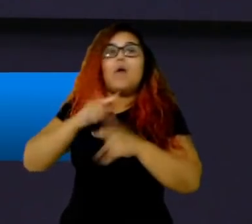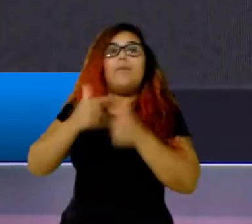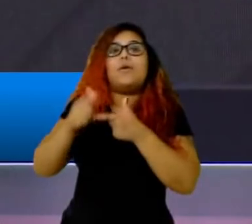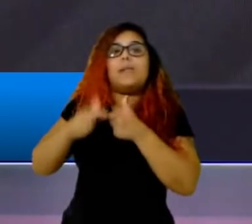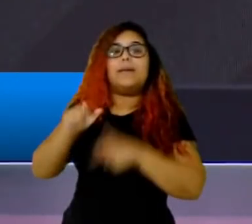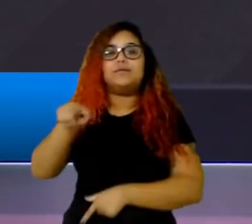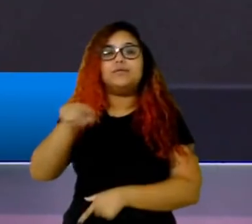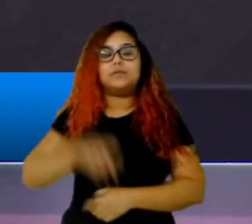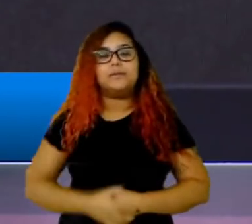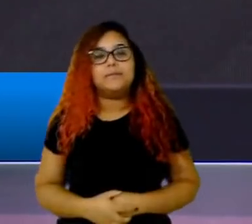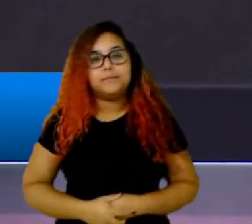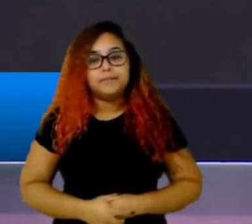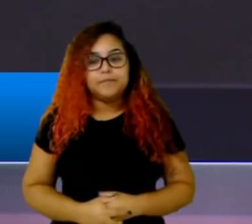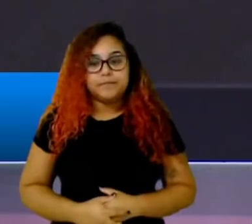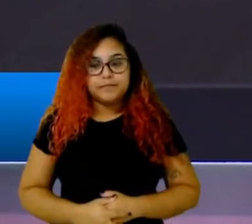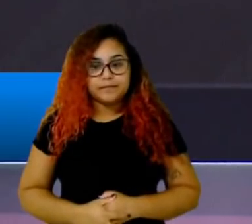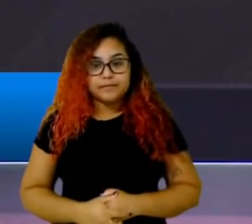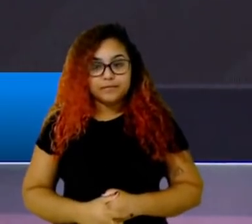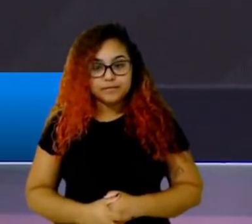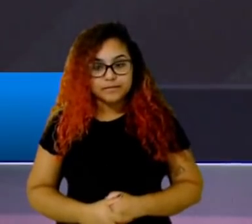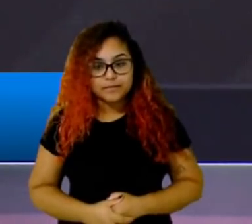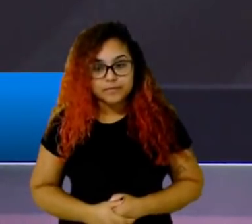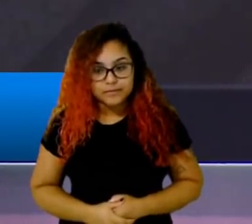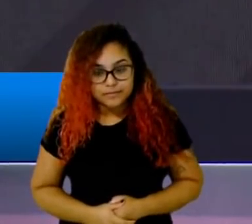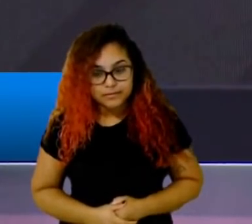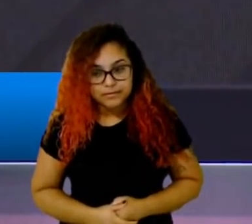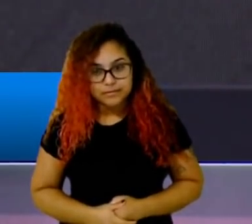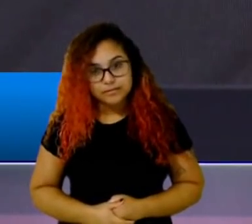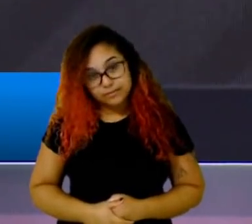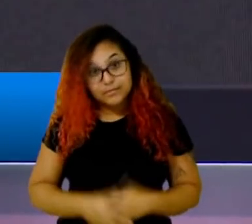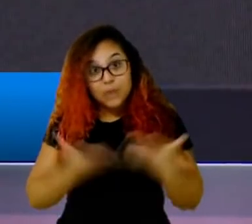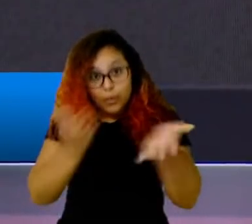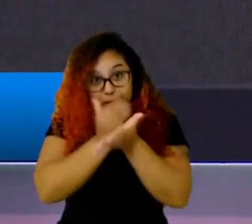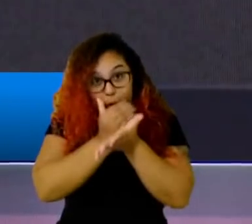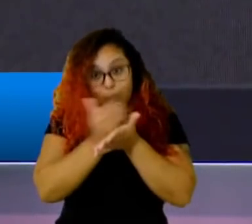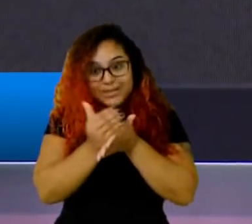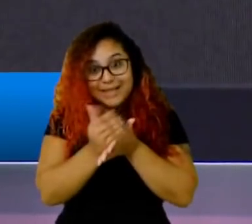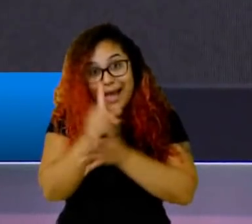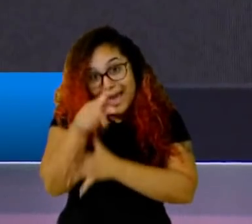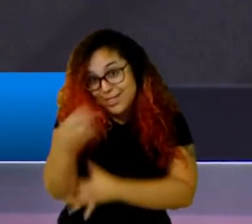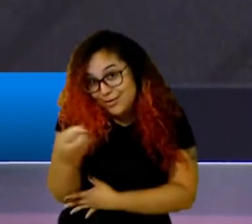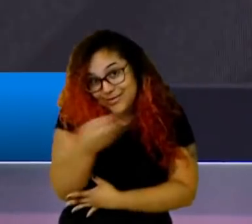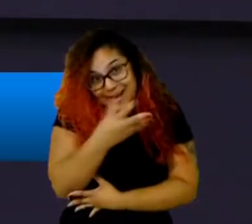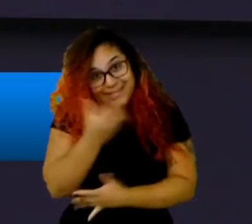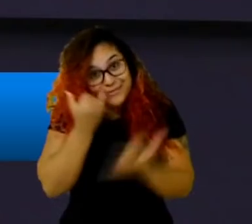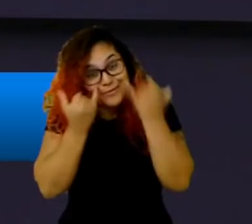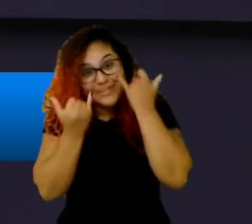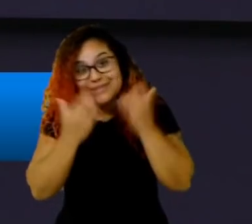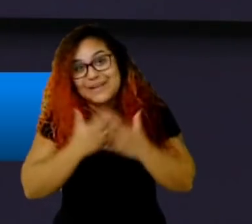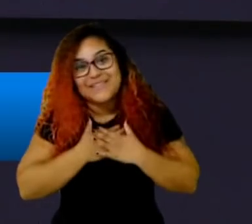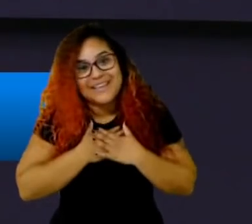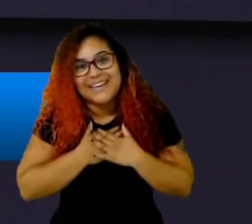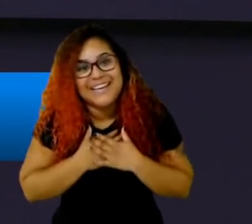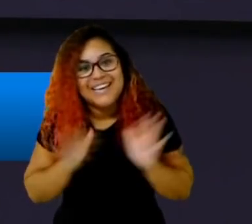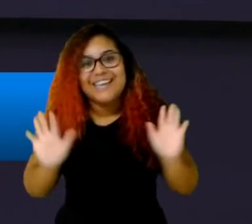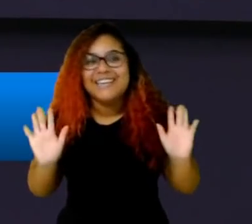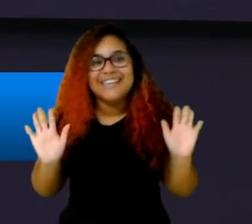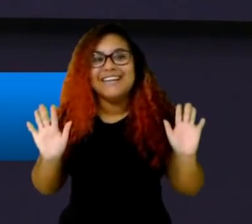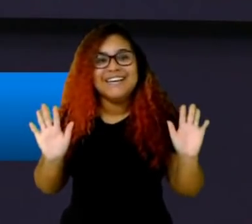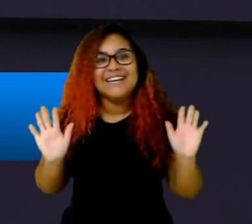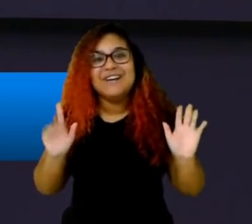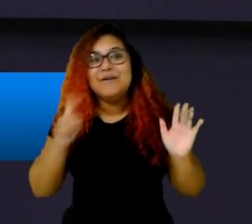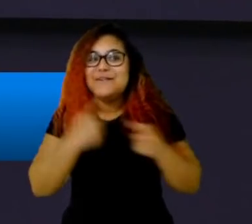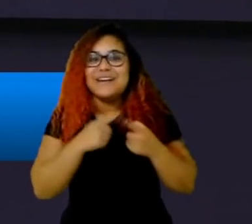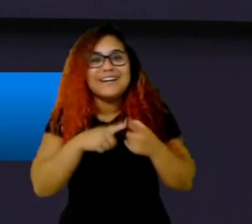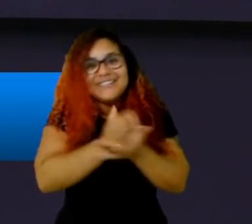Tá, cara, pra começar de conversa isso é novidade pra mim, né, velho eu sempre começo o campeonato capengando desde que eu subi